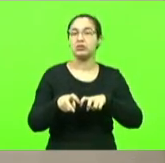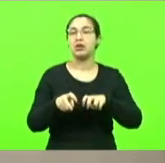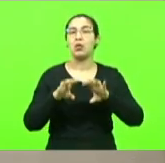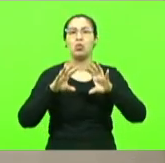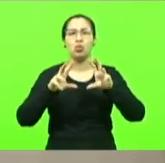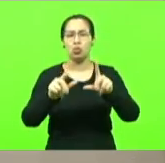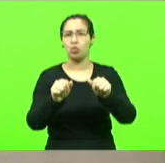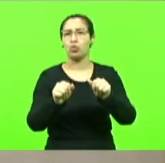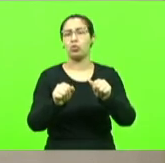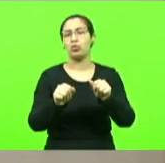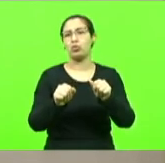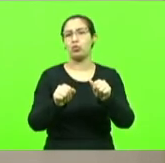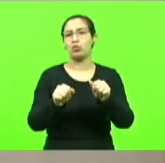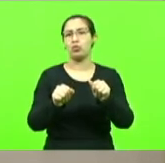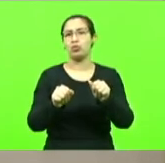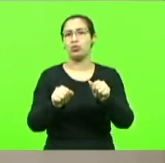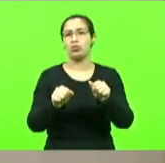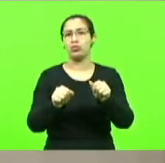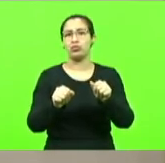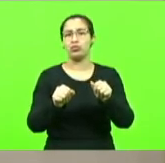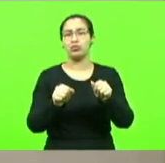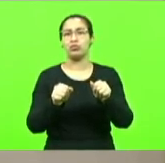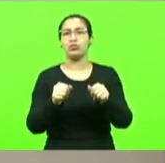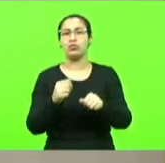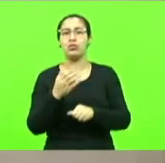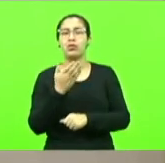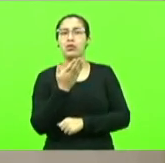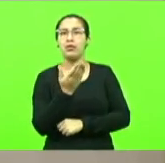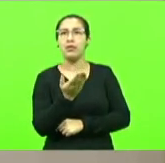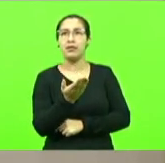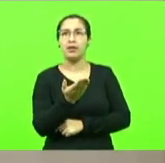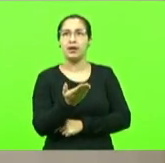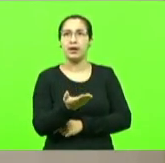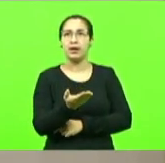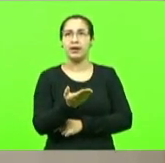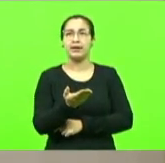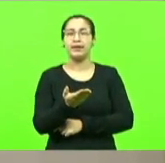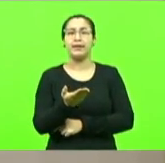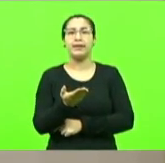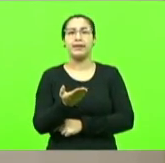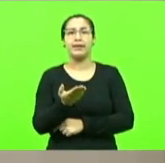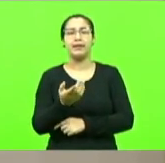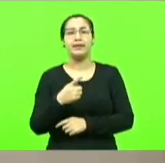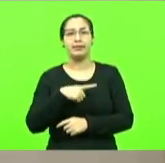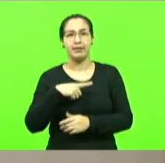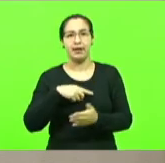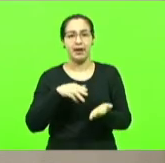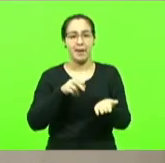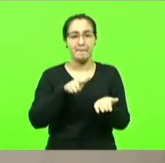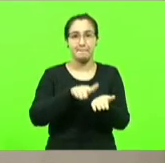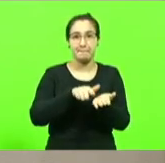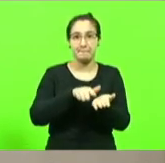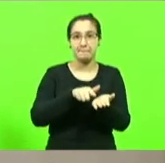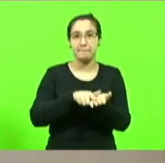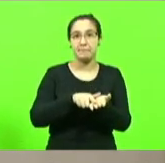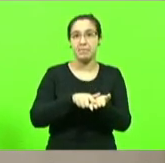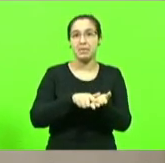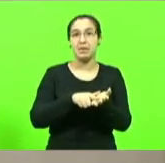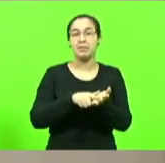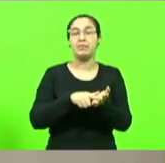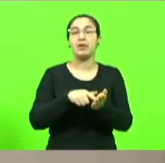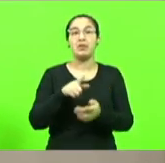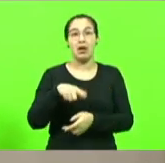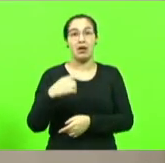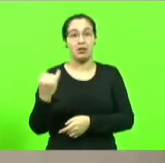entra pela porta dos fundos sai pela porta da frente com nota fiscal e isso para o estado de Santa Catarina é bom